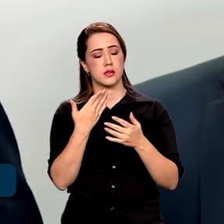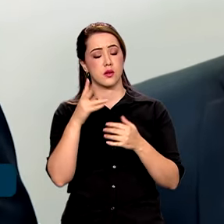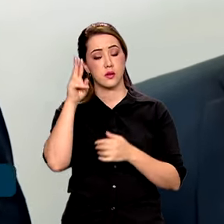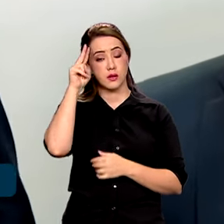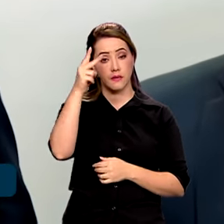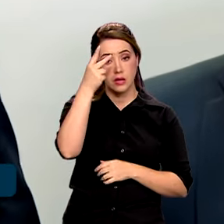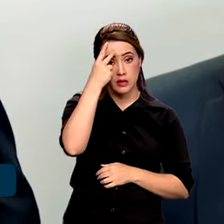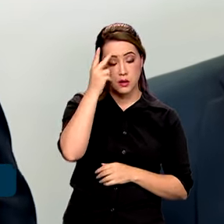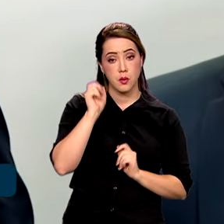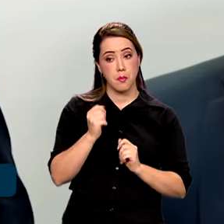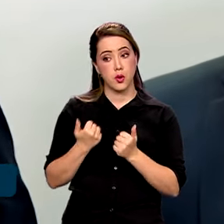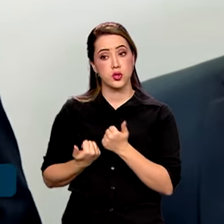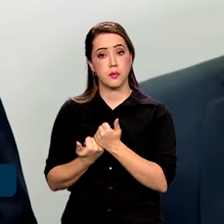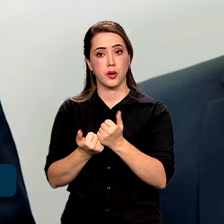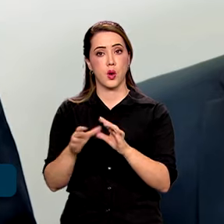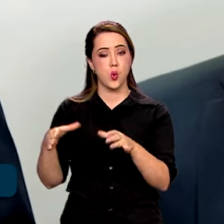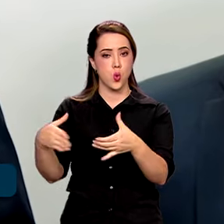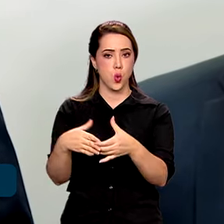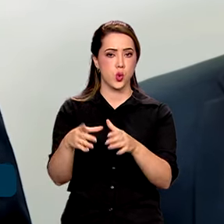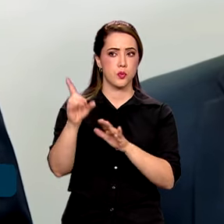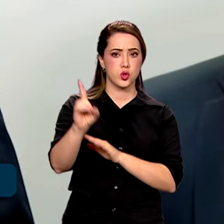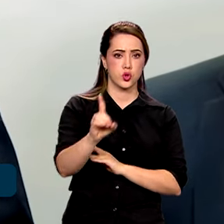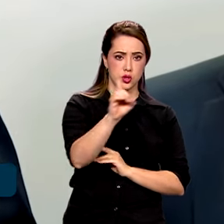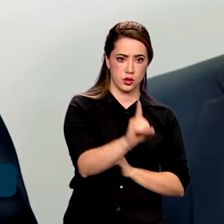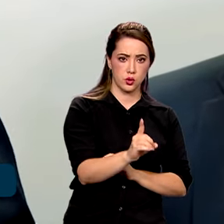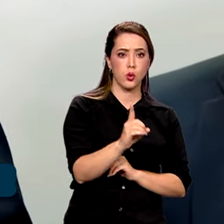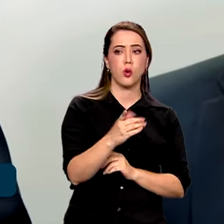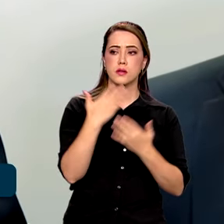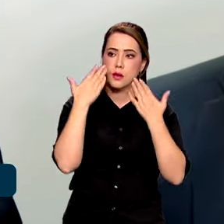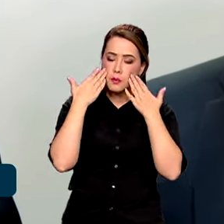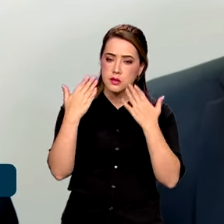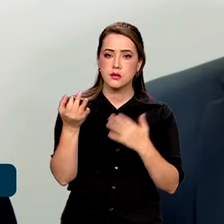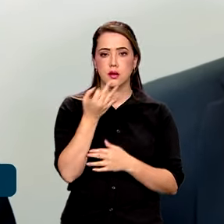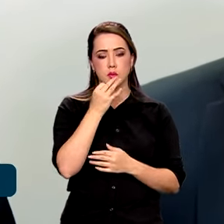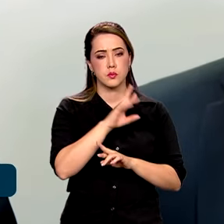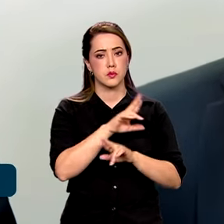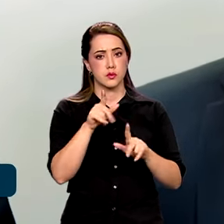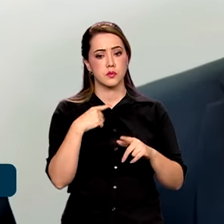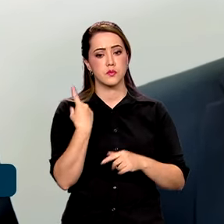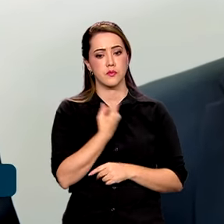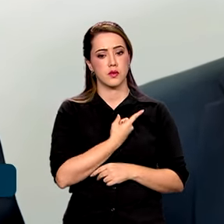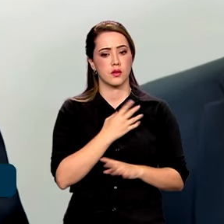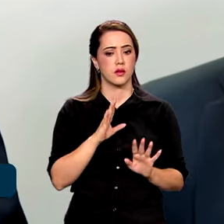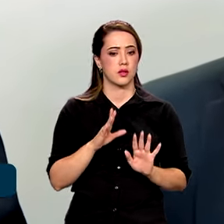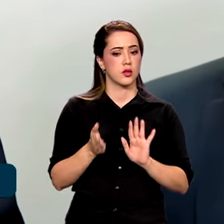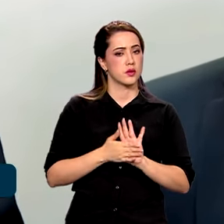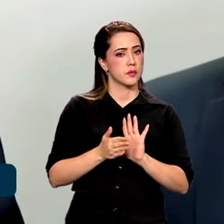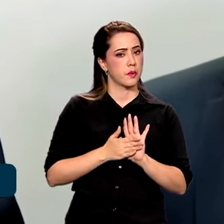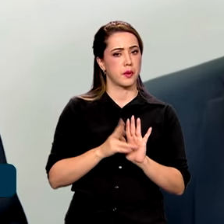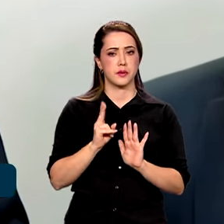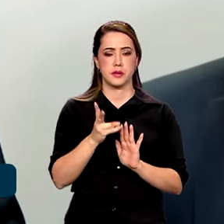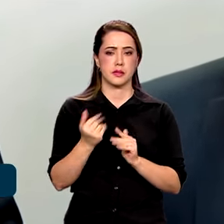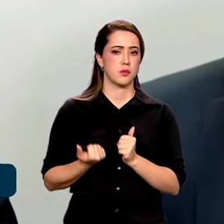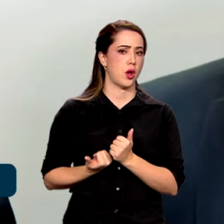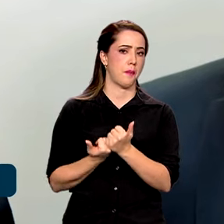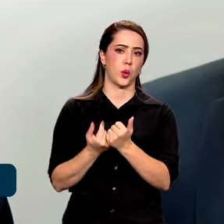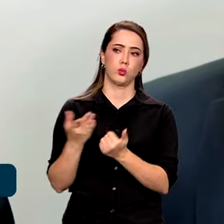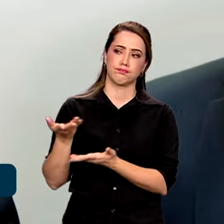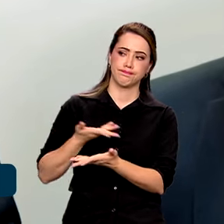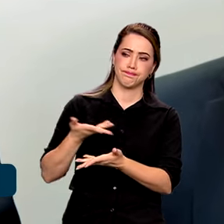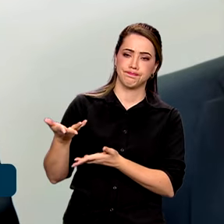que podem auxiliar o colegiado a se manifestar. E nossa proposta é sempre cooperativa.